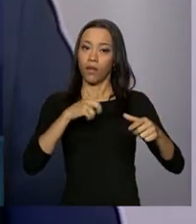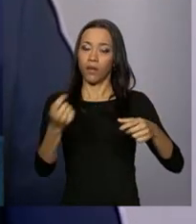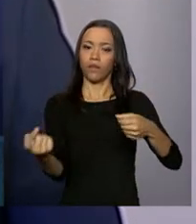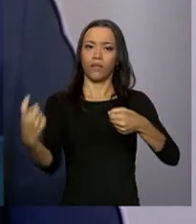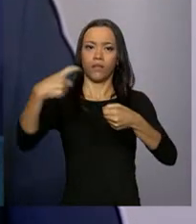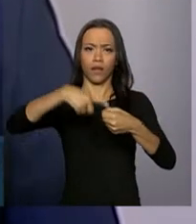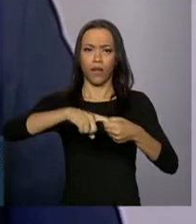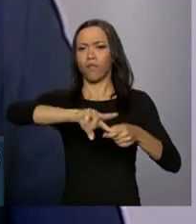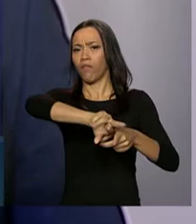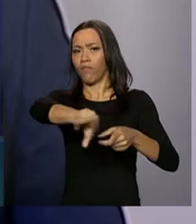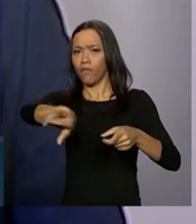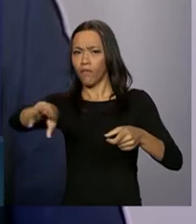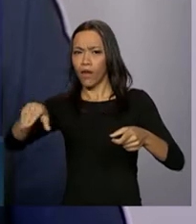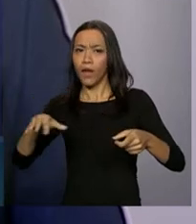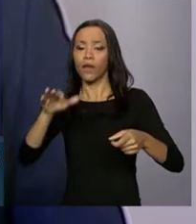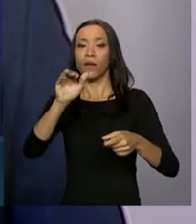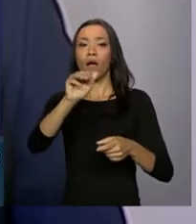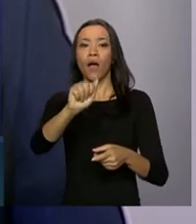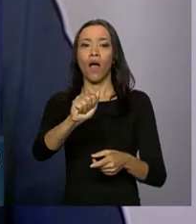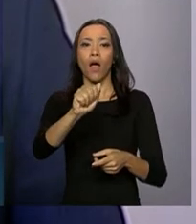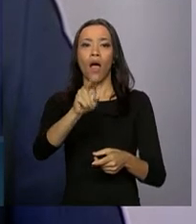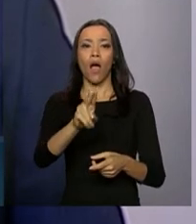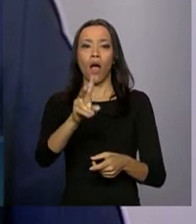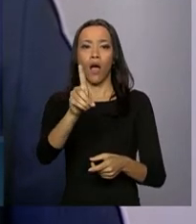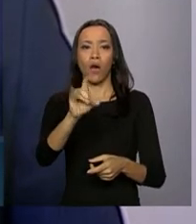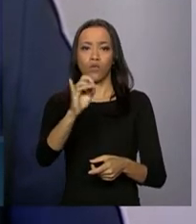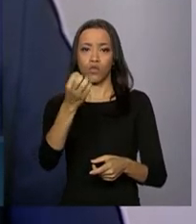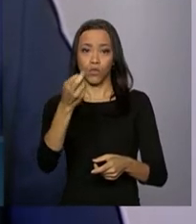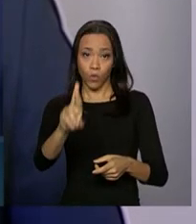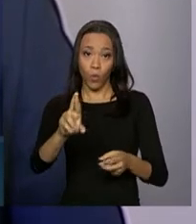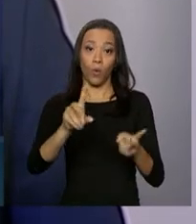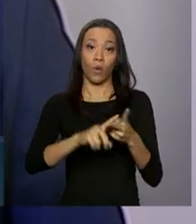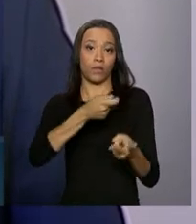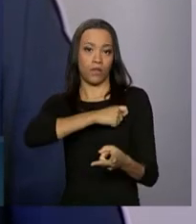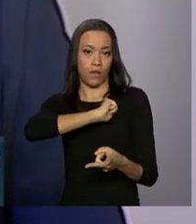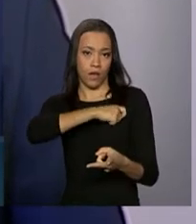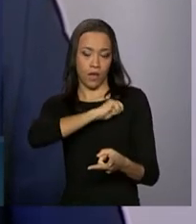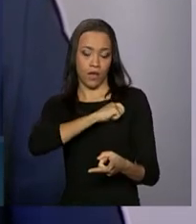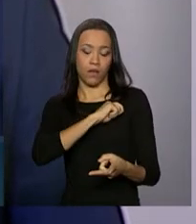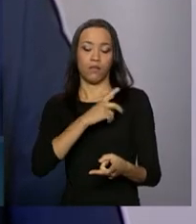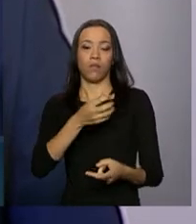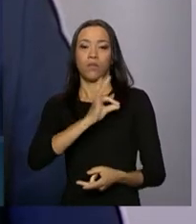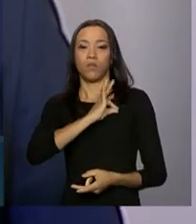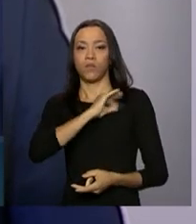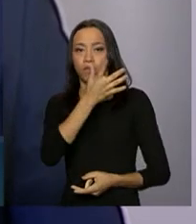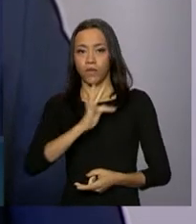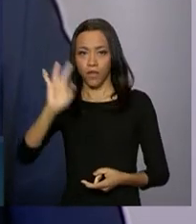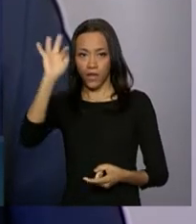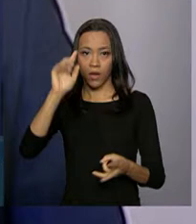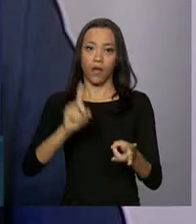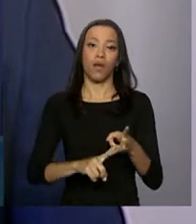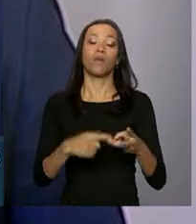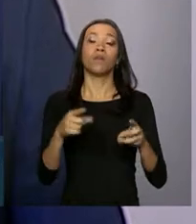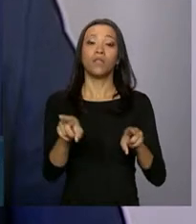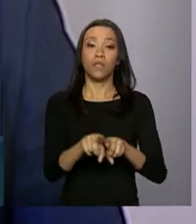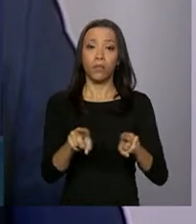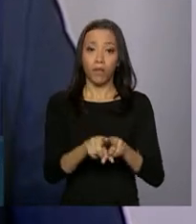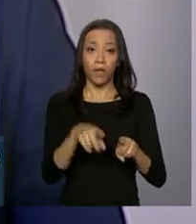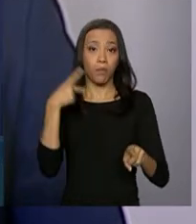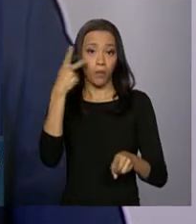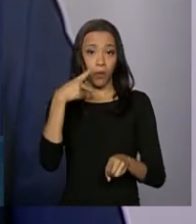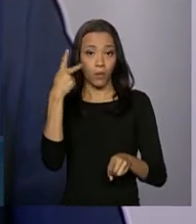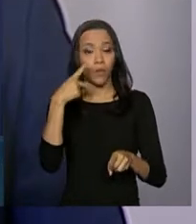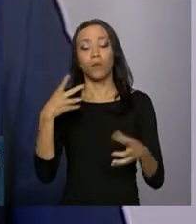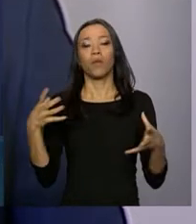auditores fiscais do trabalho, delegados e agentes da Polícia Federal, policiais rodoviários federais e procuradores do Ministério